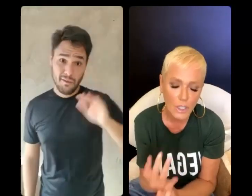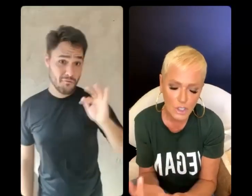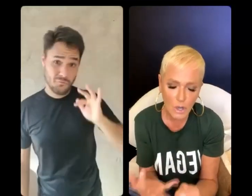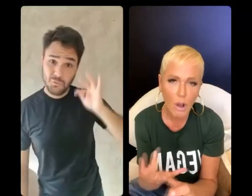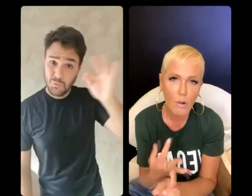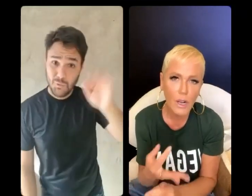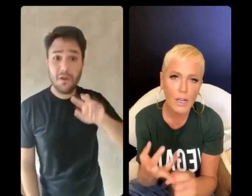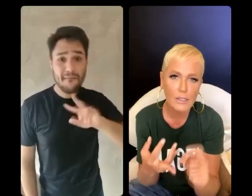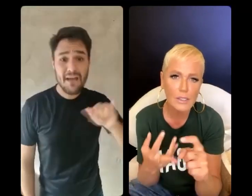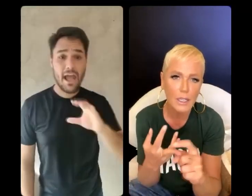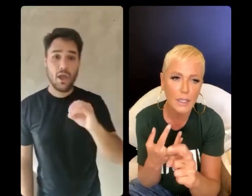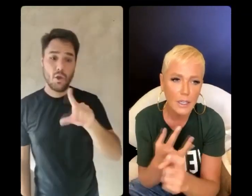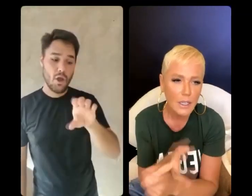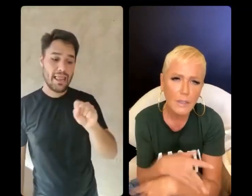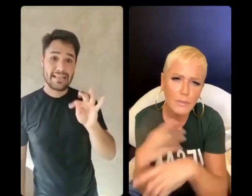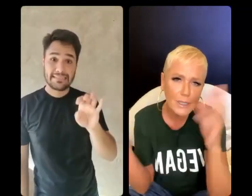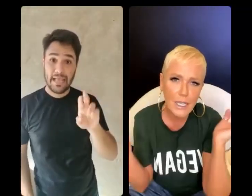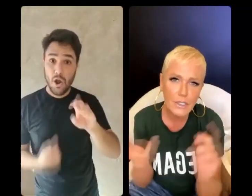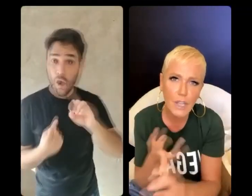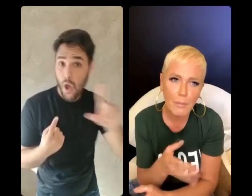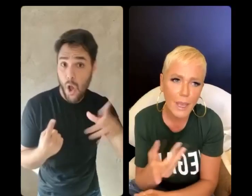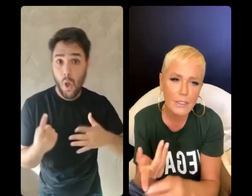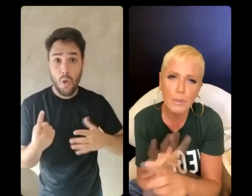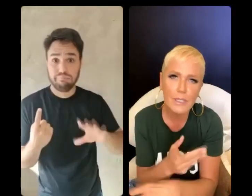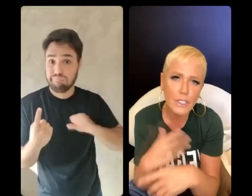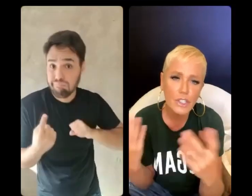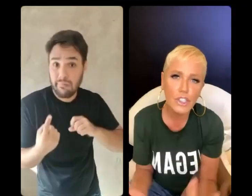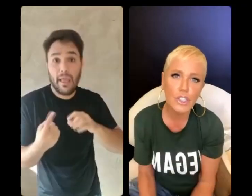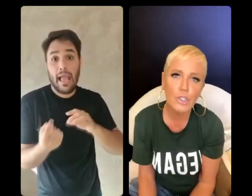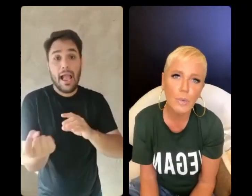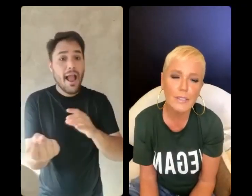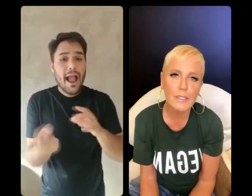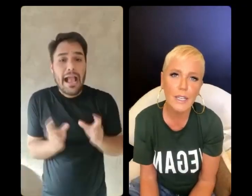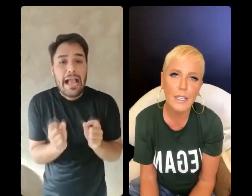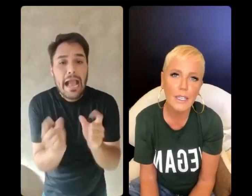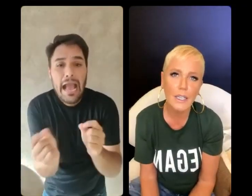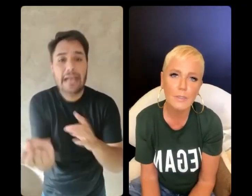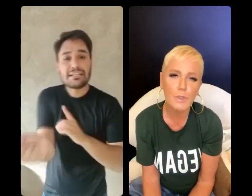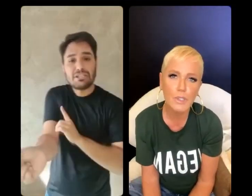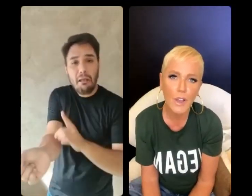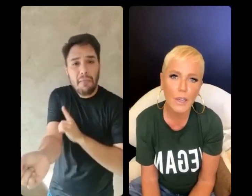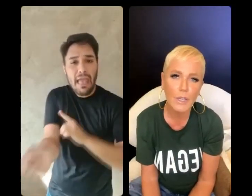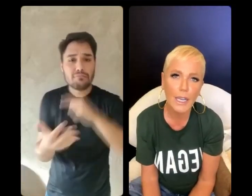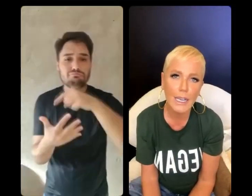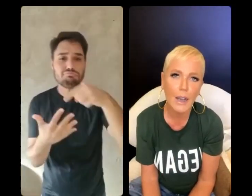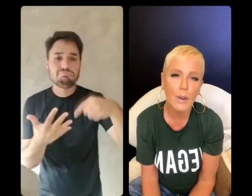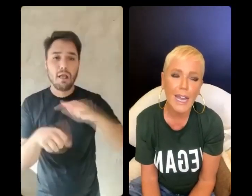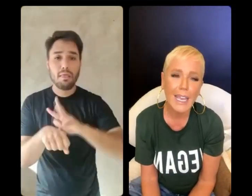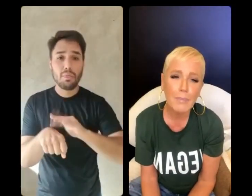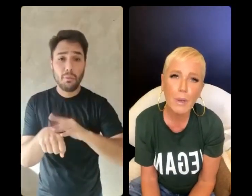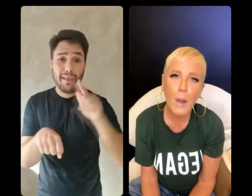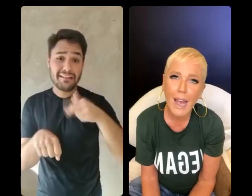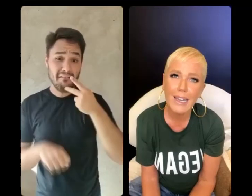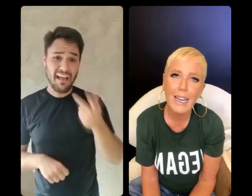colesterol, câncer e uma série de diabetes, uma série de doenças aí que as pessoas falam que é legal.